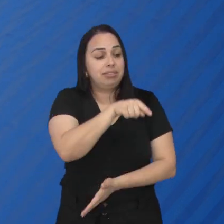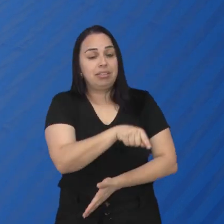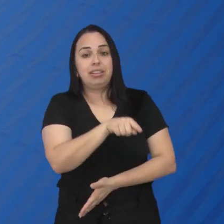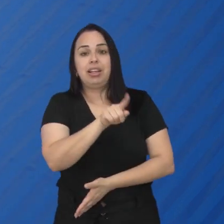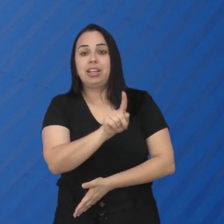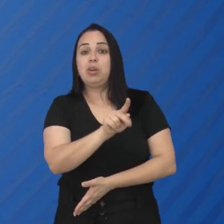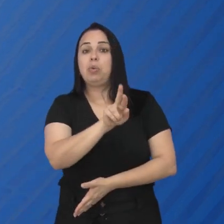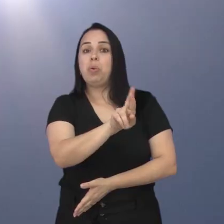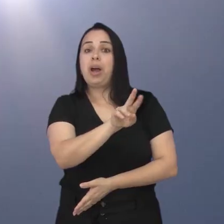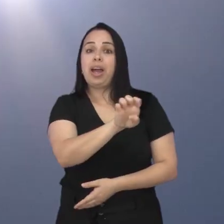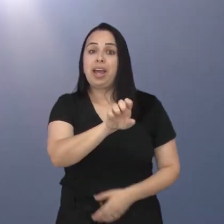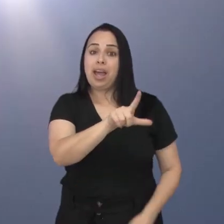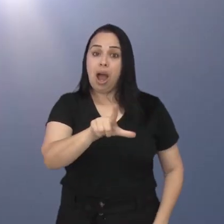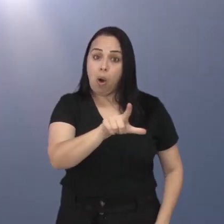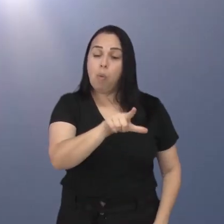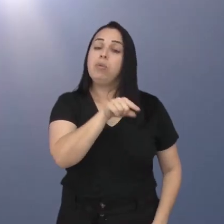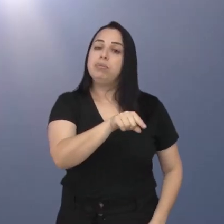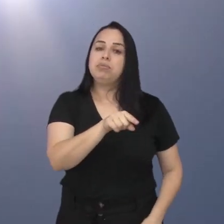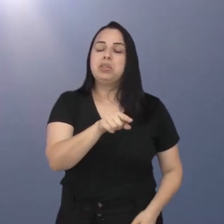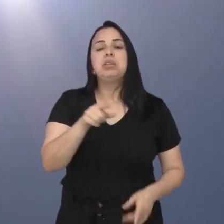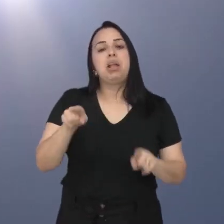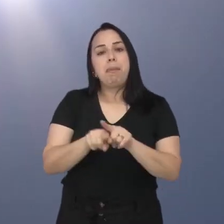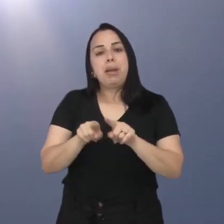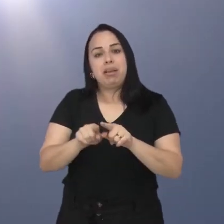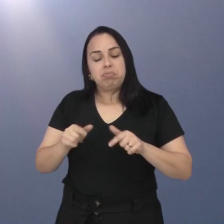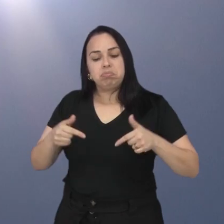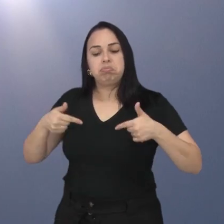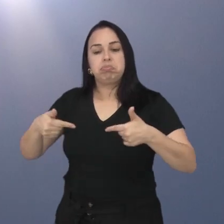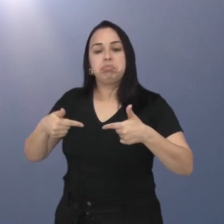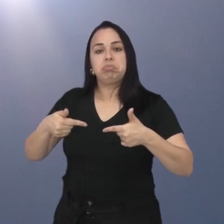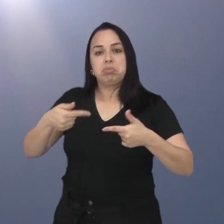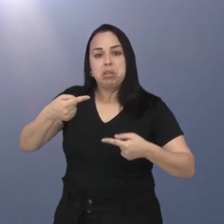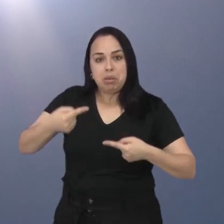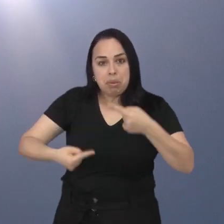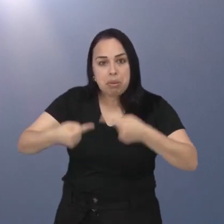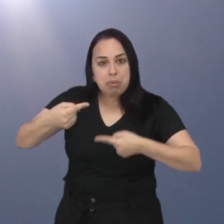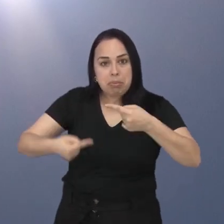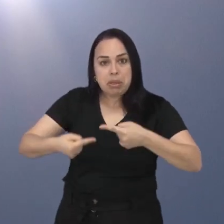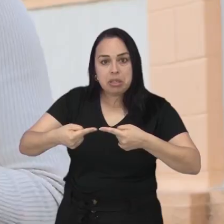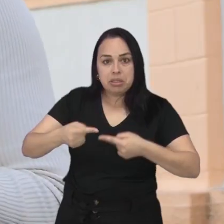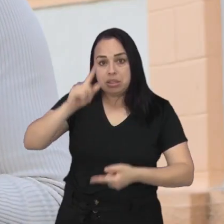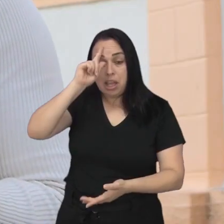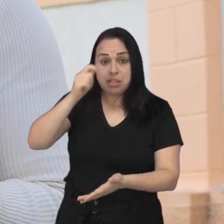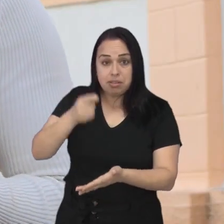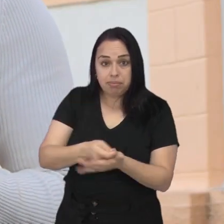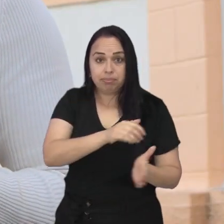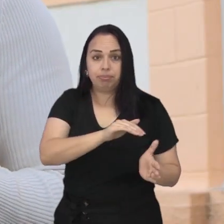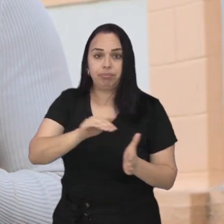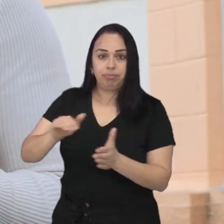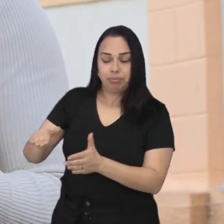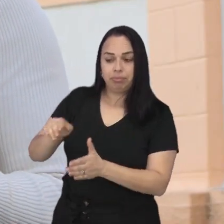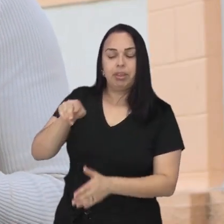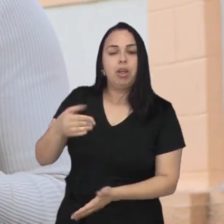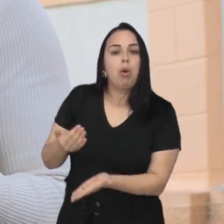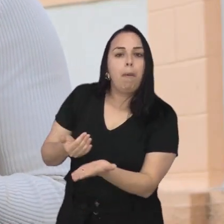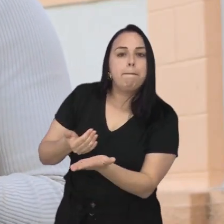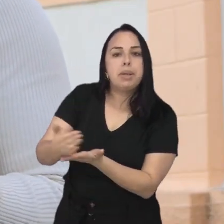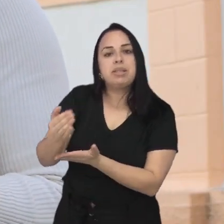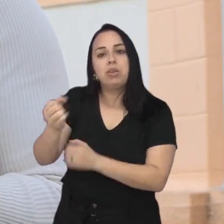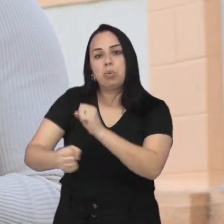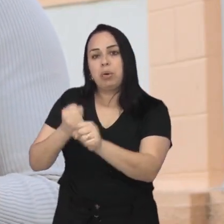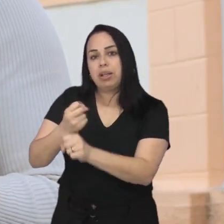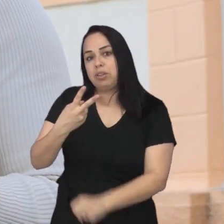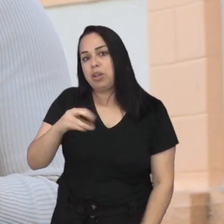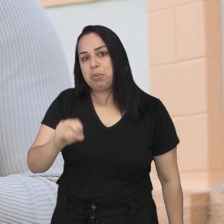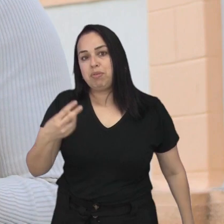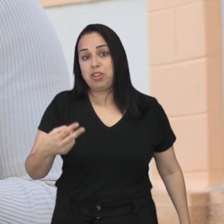a taxa de câmbio, que é determinada pelas políticas econômicas do país. A expectativa é de que as operações com